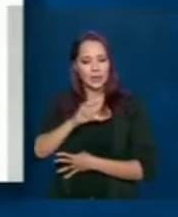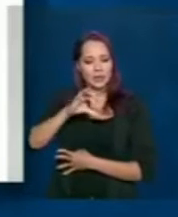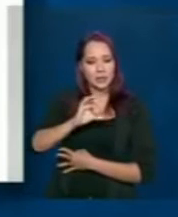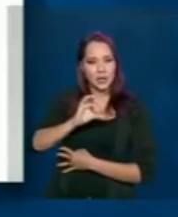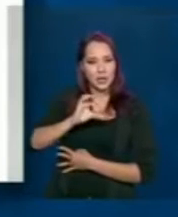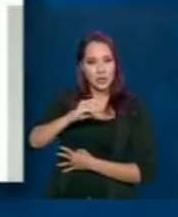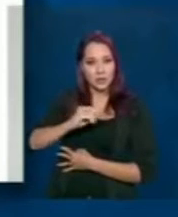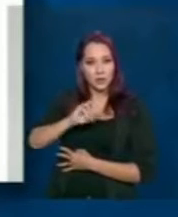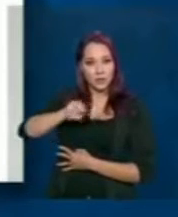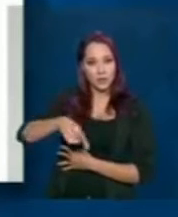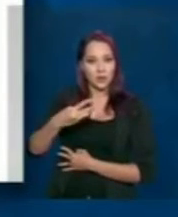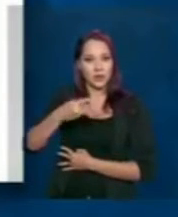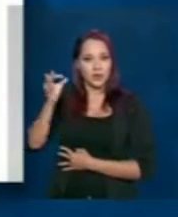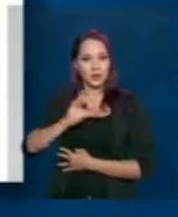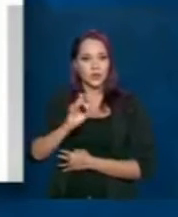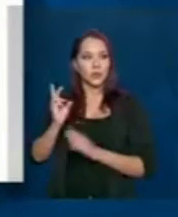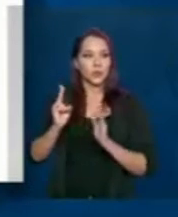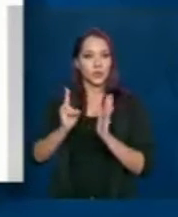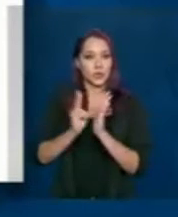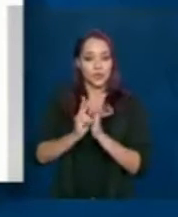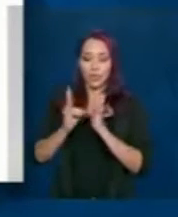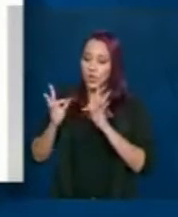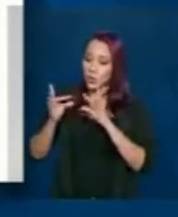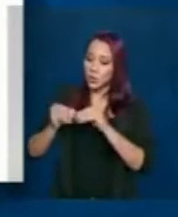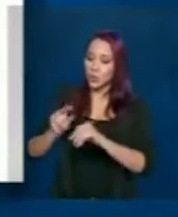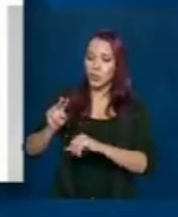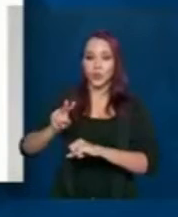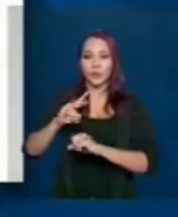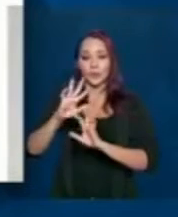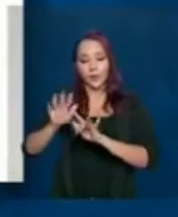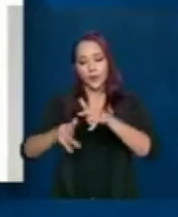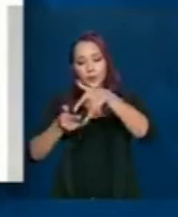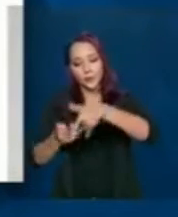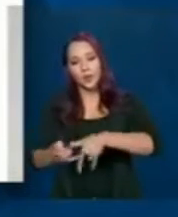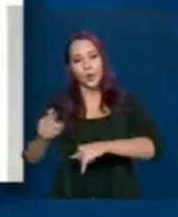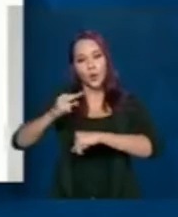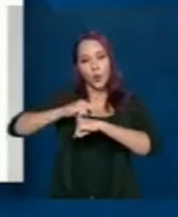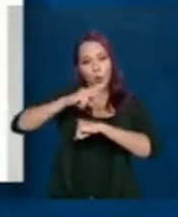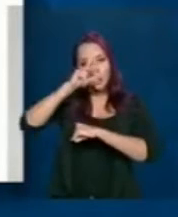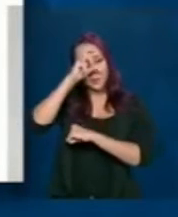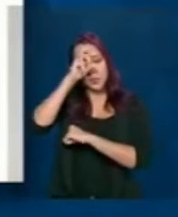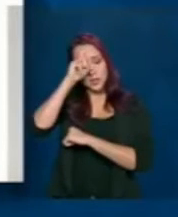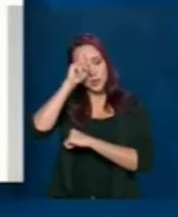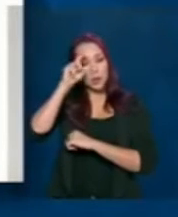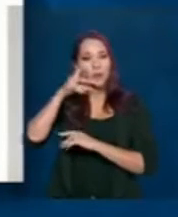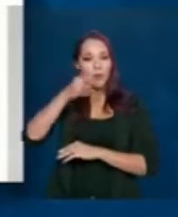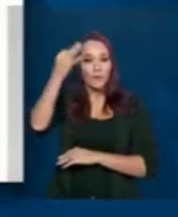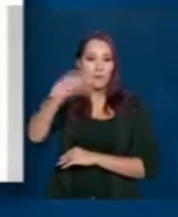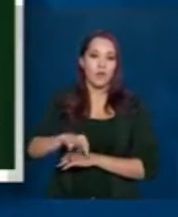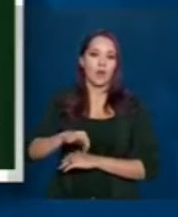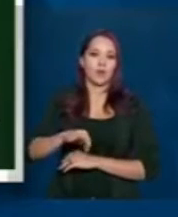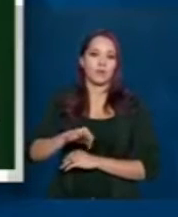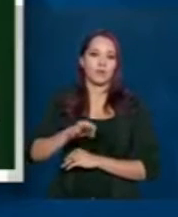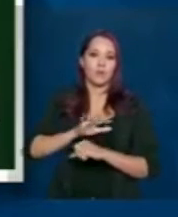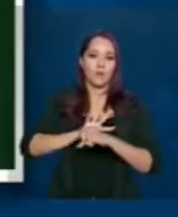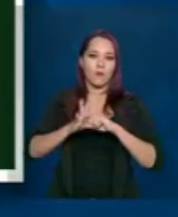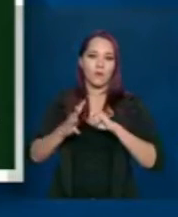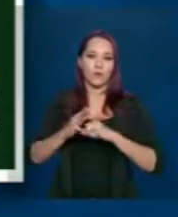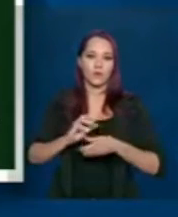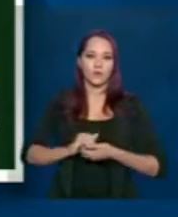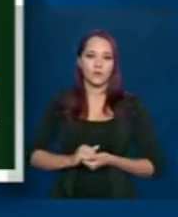,3% indígenas. Todas as hospitalizações por SRAG confirmadas por Covid. Próximo, por favor.